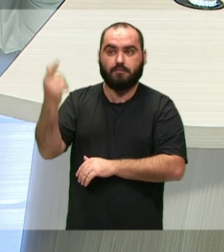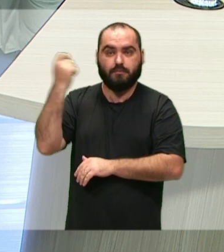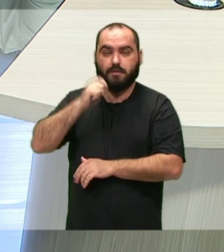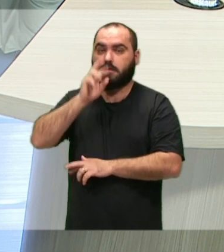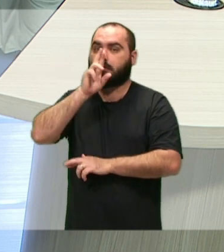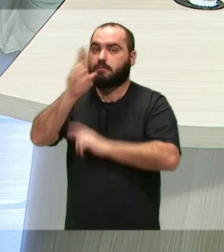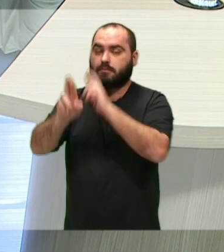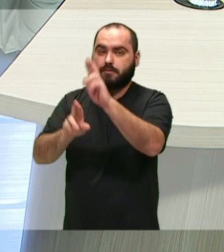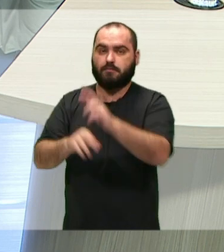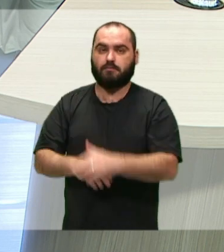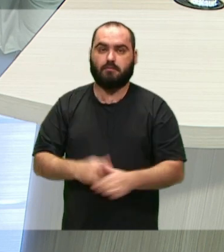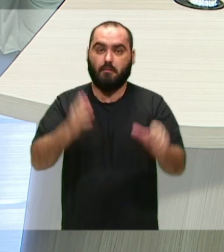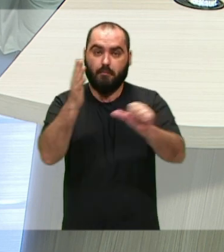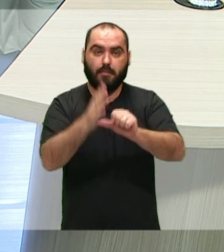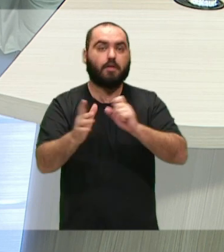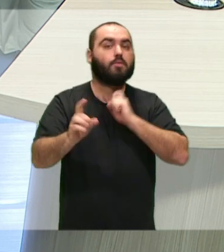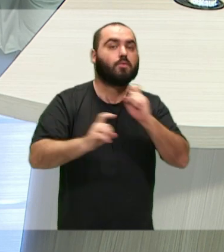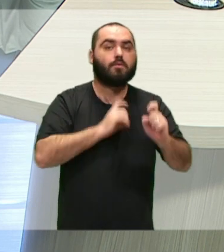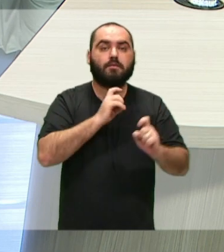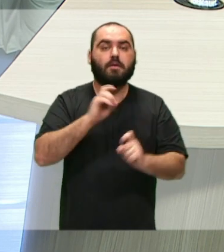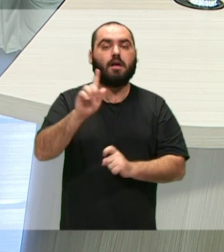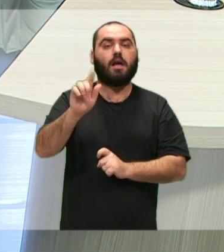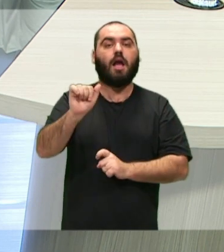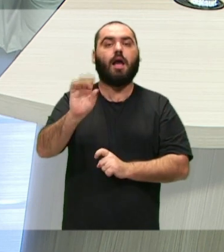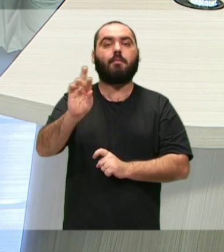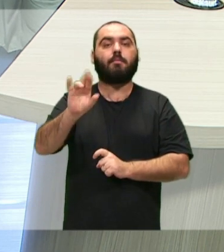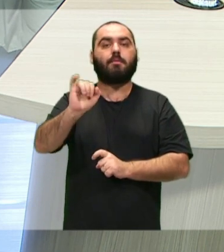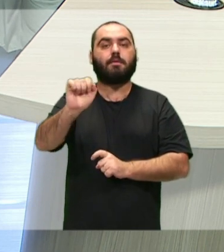presidente. A primeira dúvida é do Gabriel Konink.